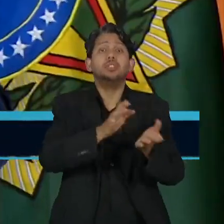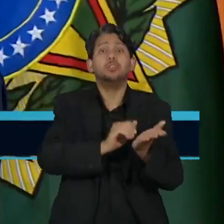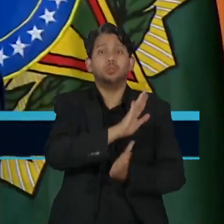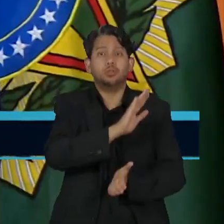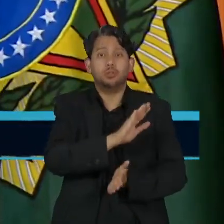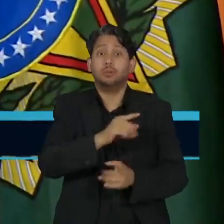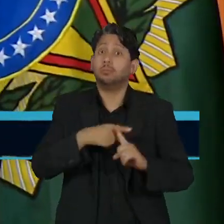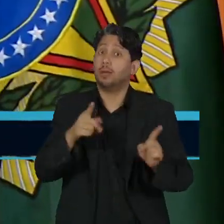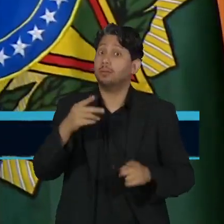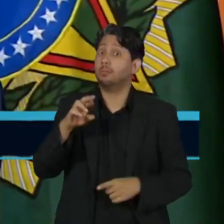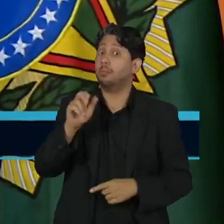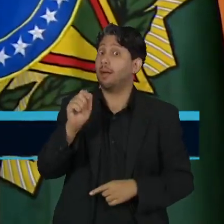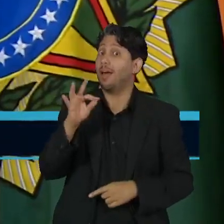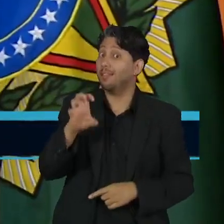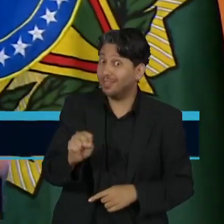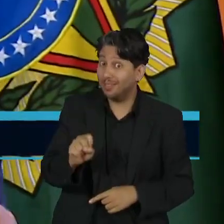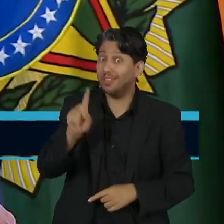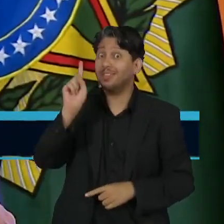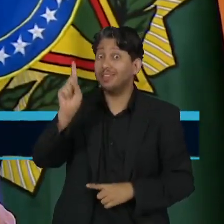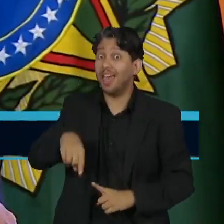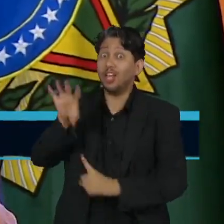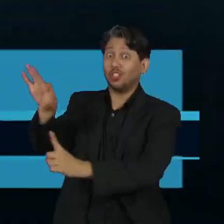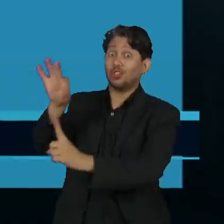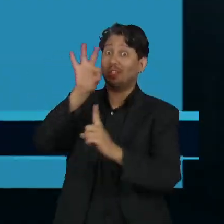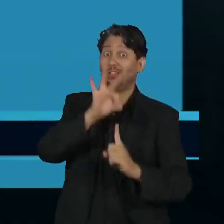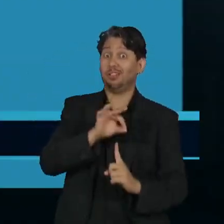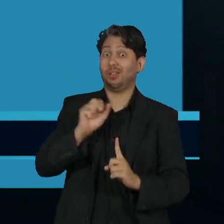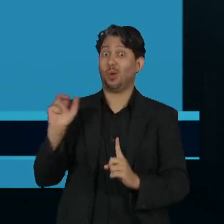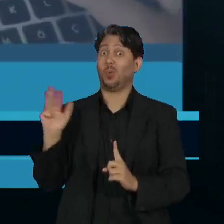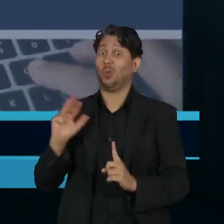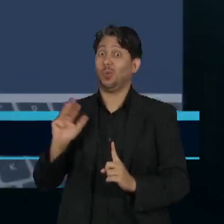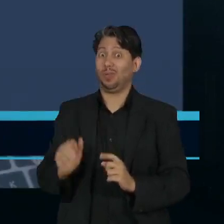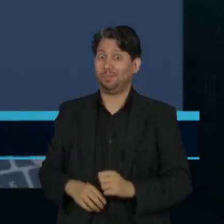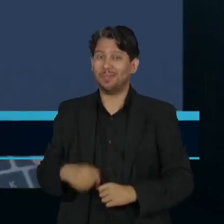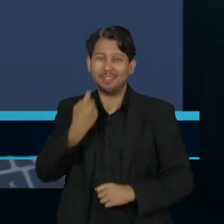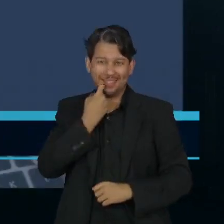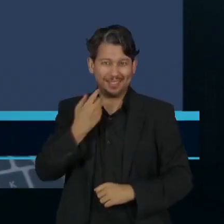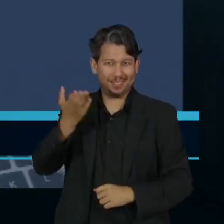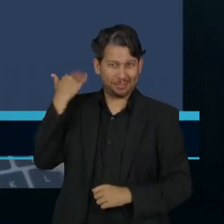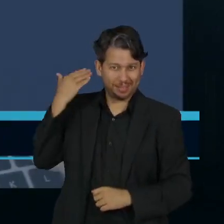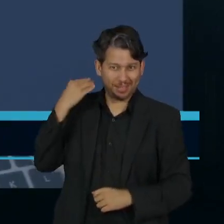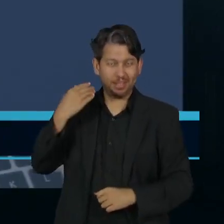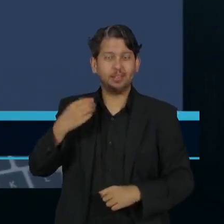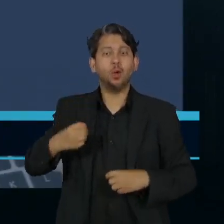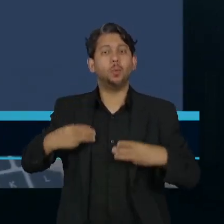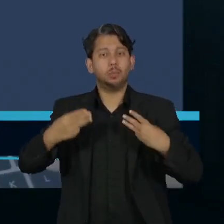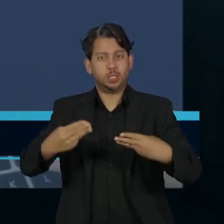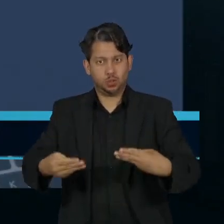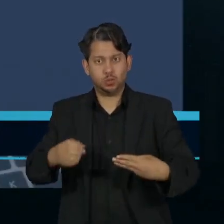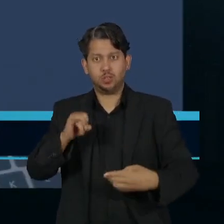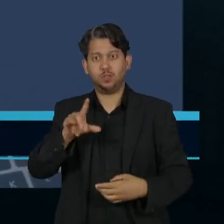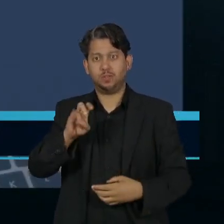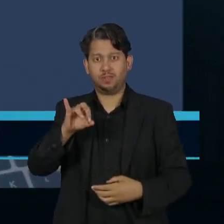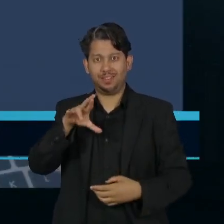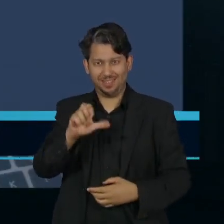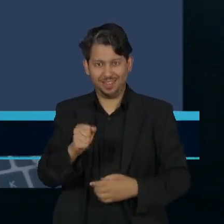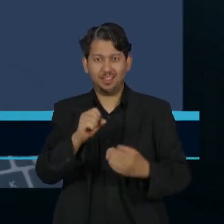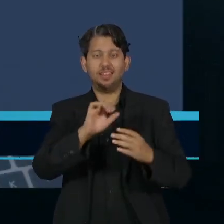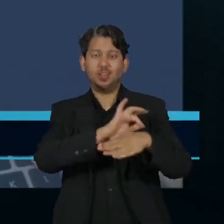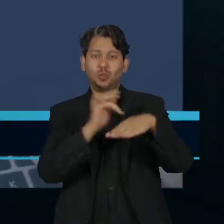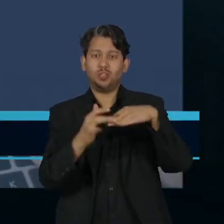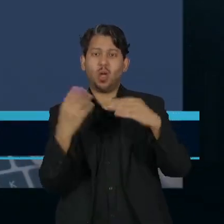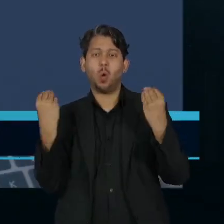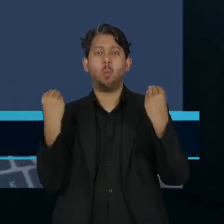nomeação de Prates foi uma indicação direta de Lula. Na última sexta-feira, o ministro Silveira publicou numa rede social